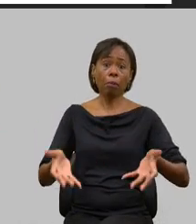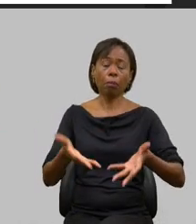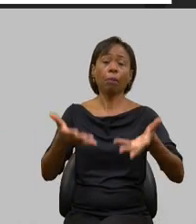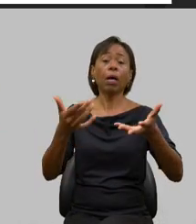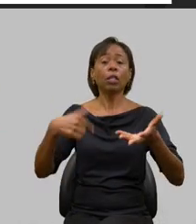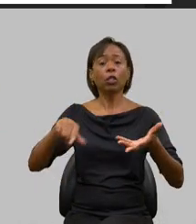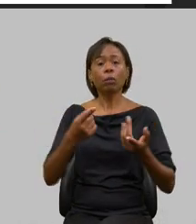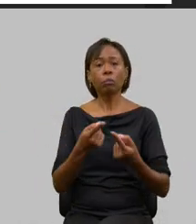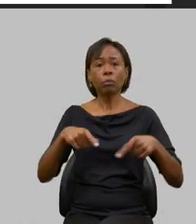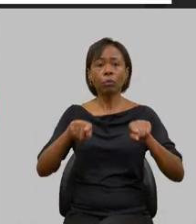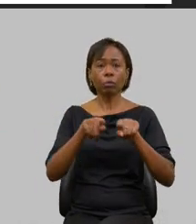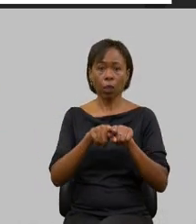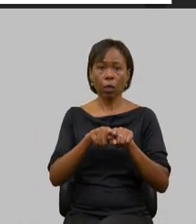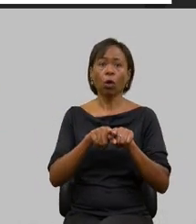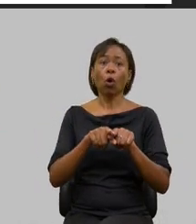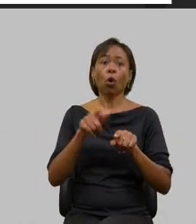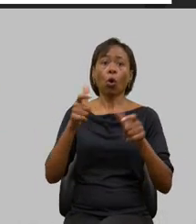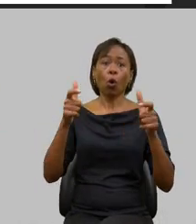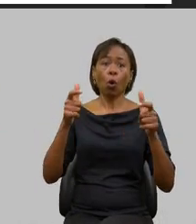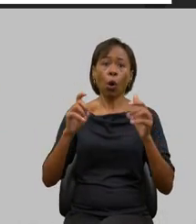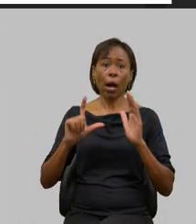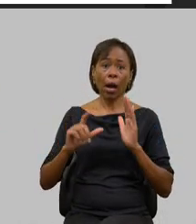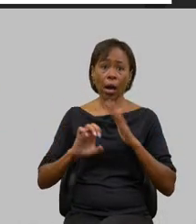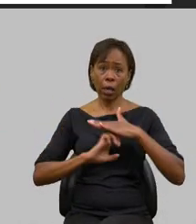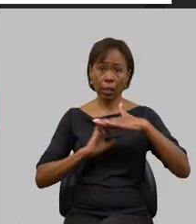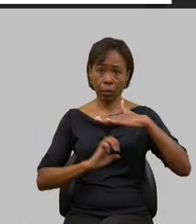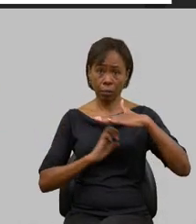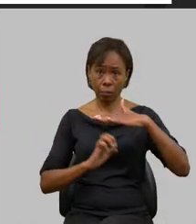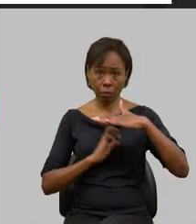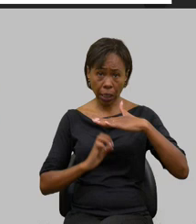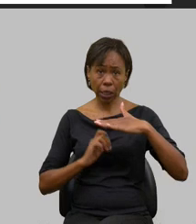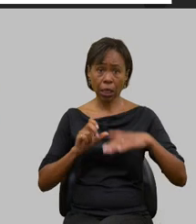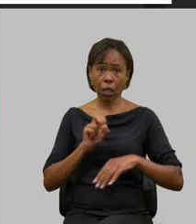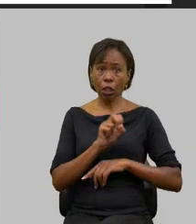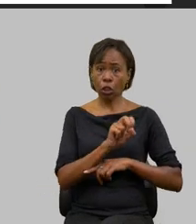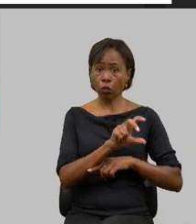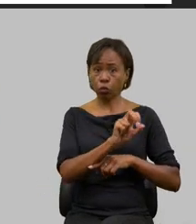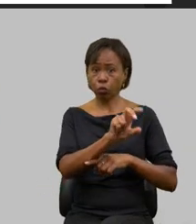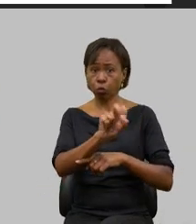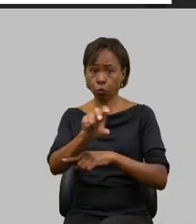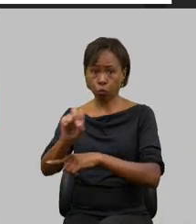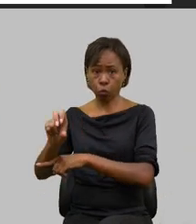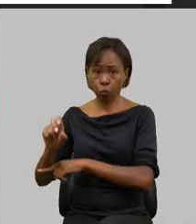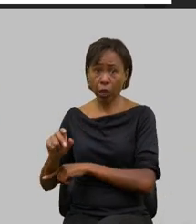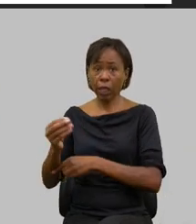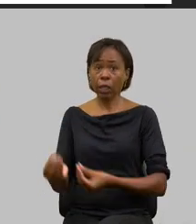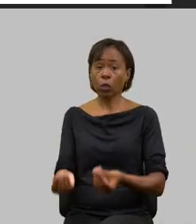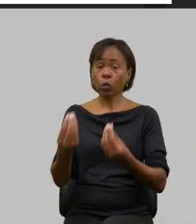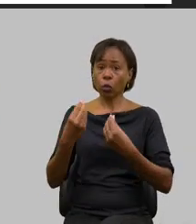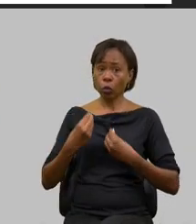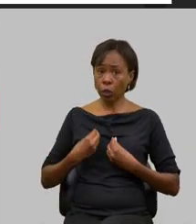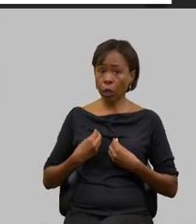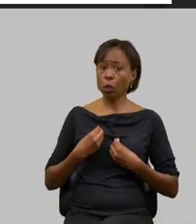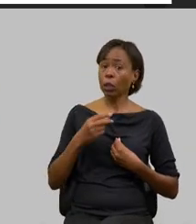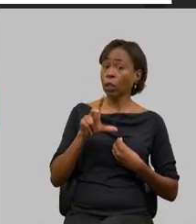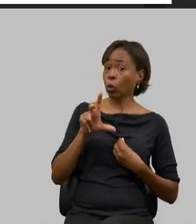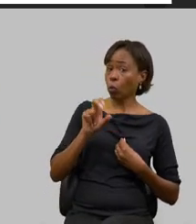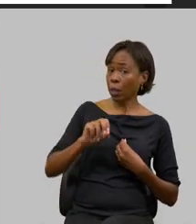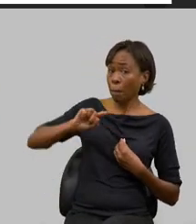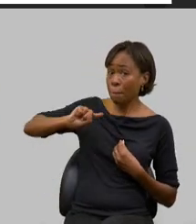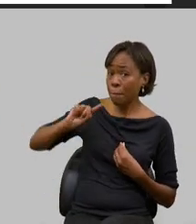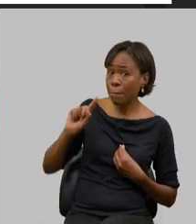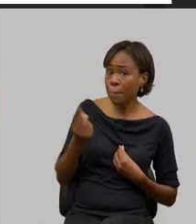Rasco fertilizantes onde ela doou para a gente 50 mil toneladas de agrocilício o agrocilício é um produto